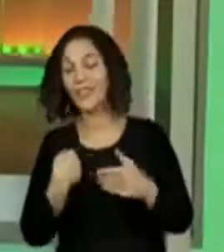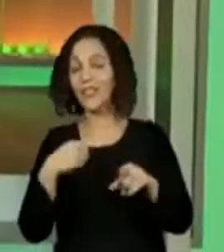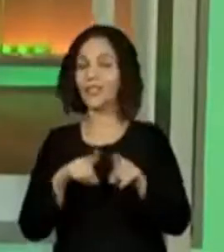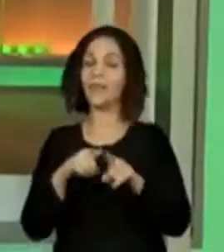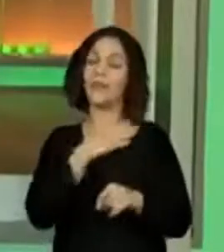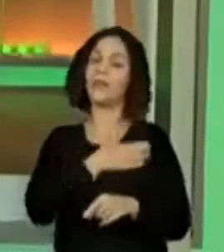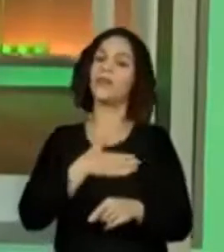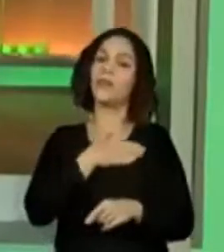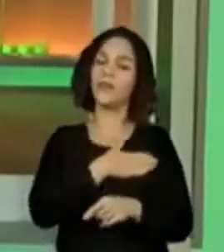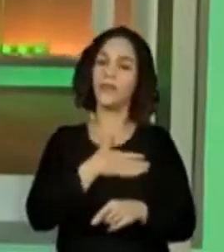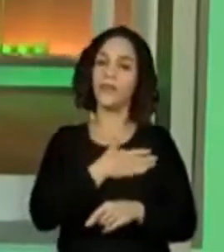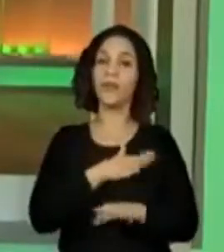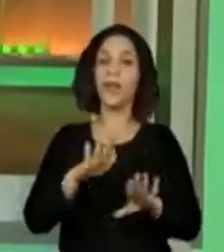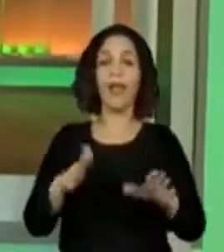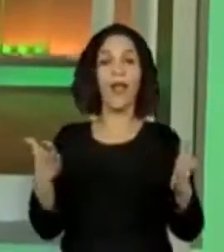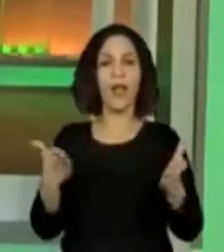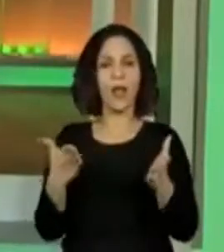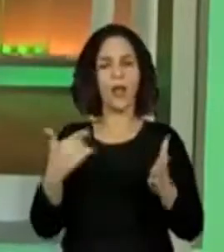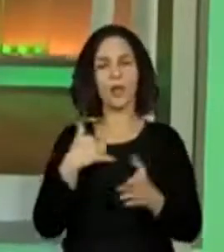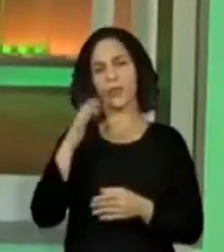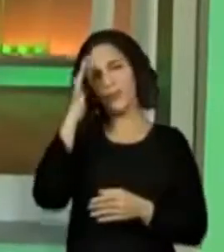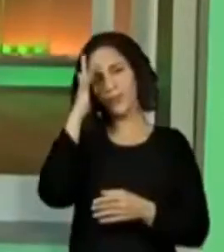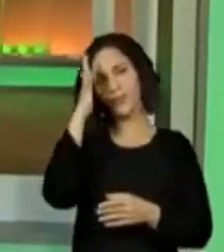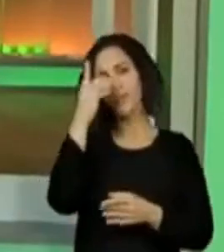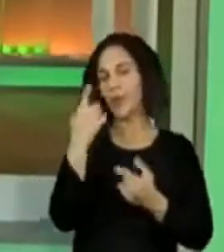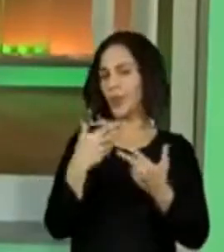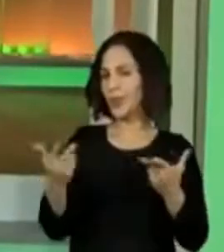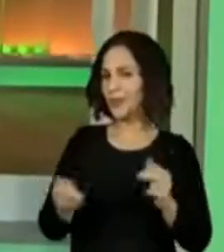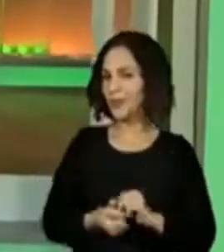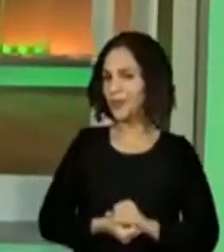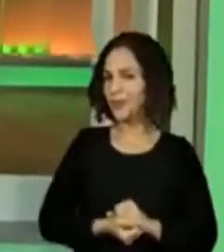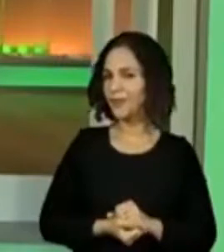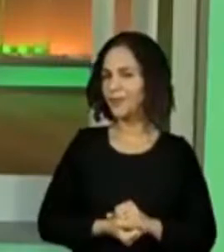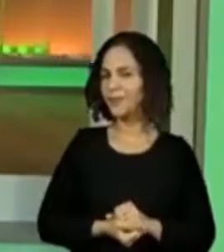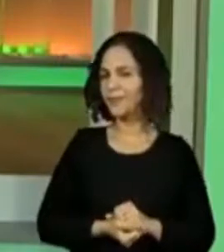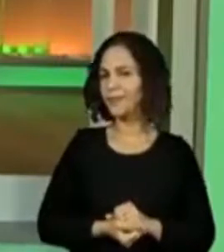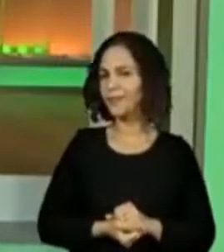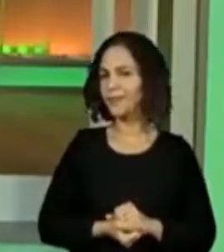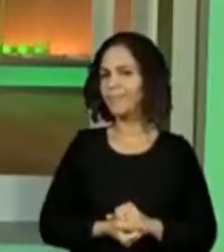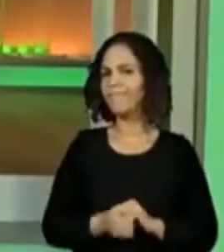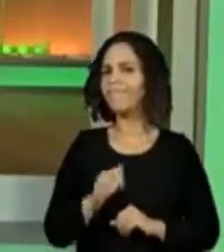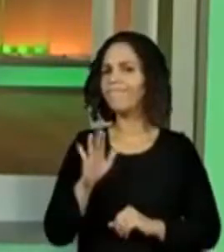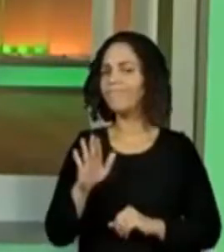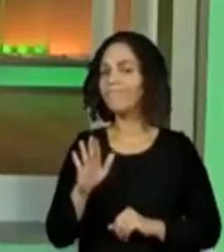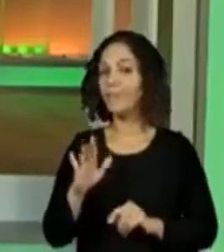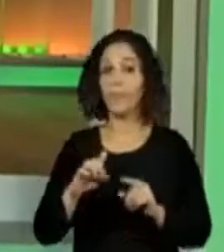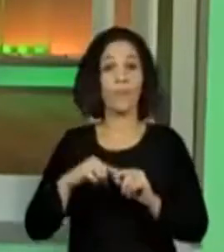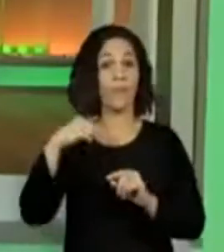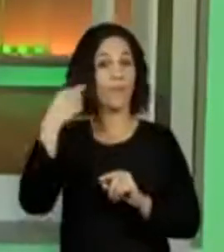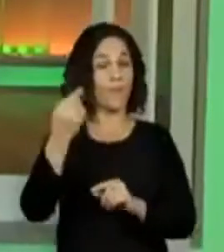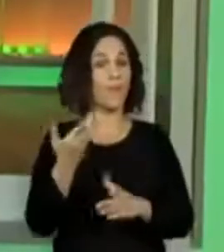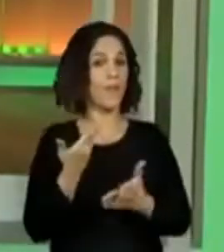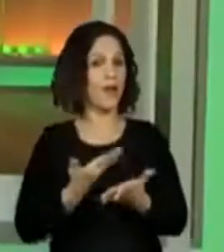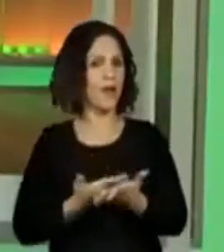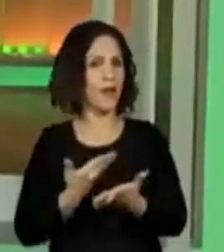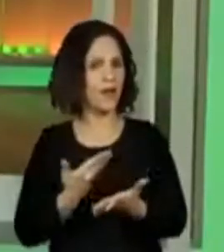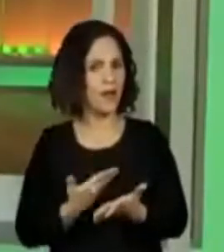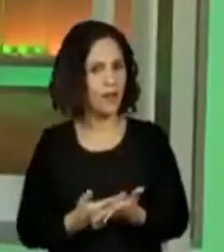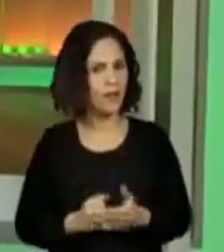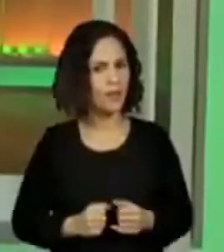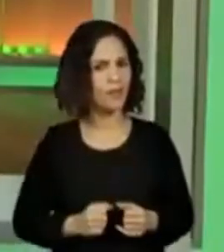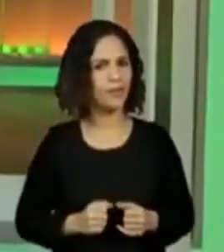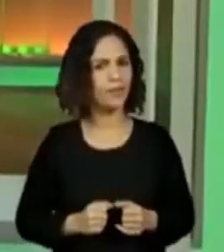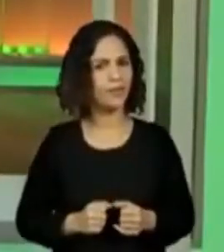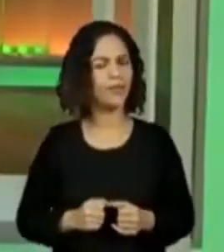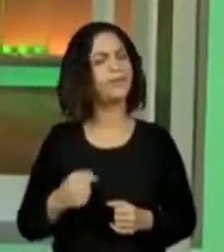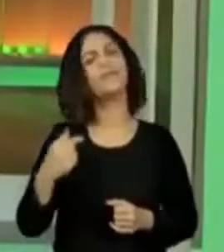gostei. Agora, eu estou aqui pensando no seguinte. Para uma outra aula, quais